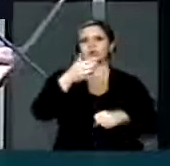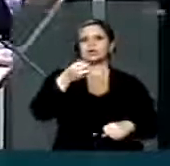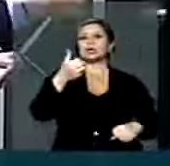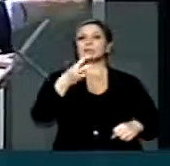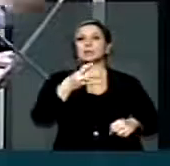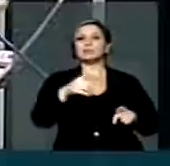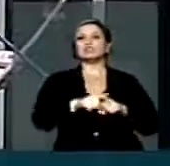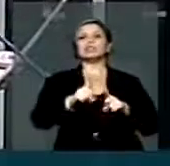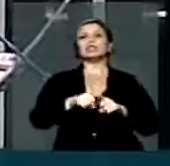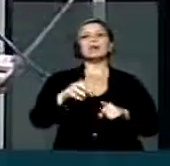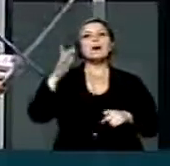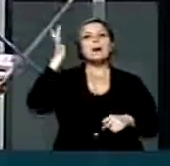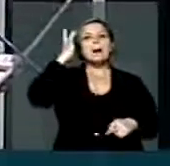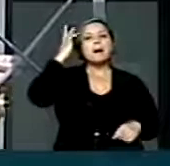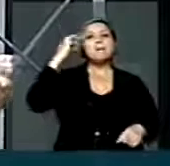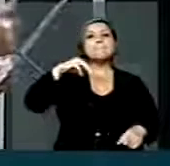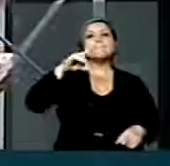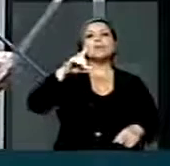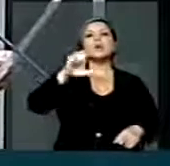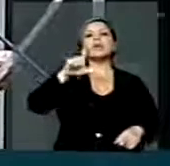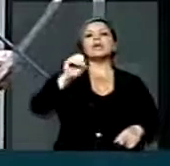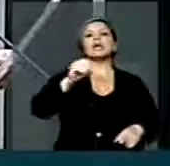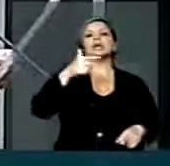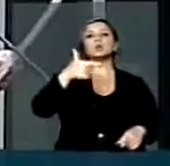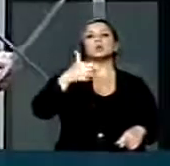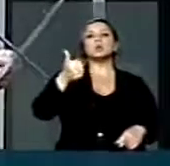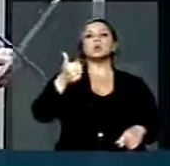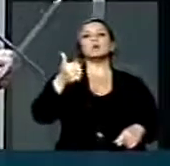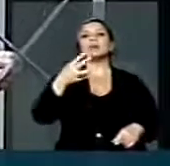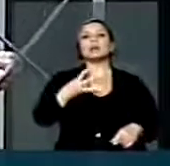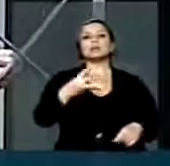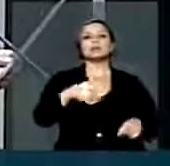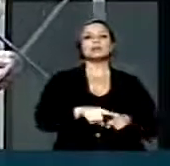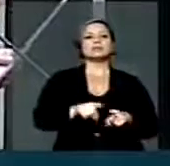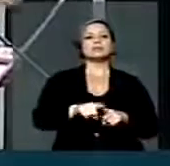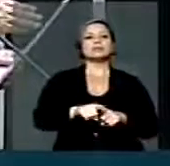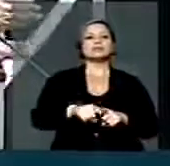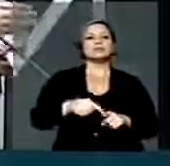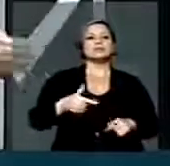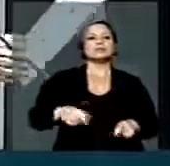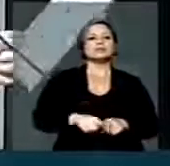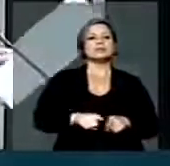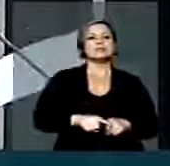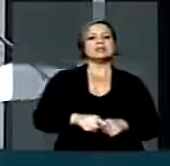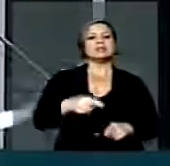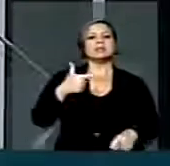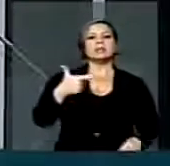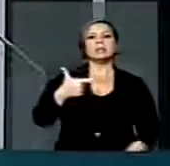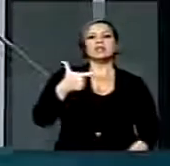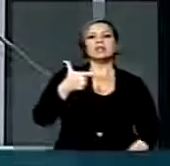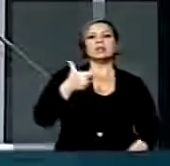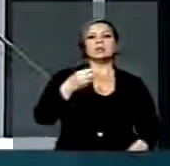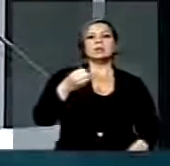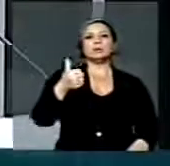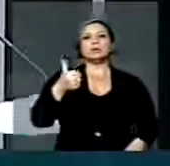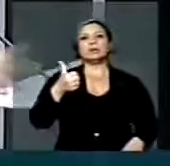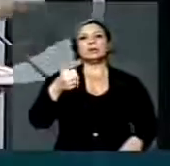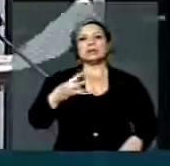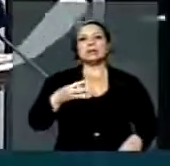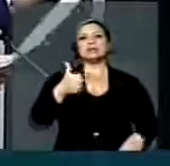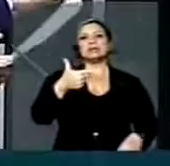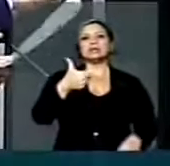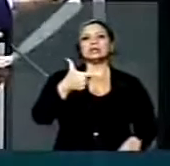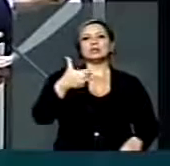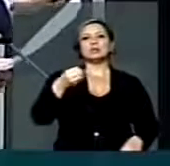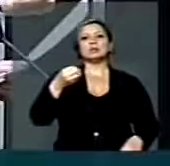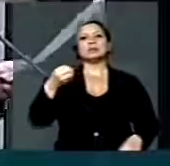e modelo 2014, é mais valorizado que um veículo com ano de fabricação 2013-2013. Quando